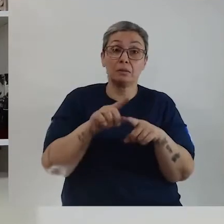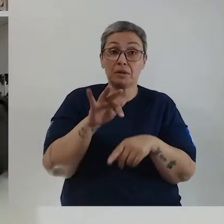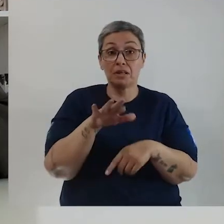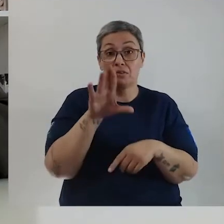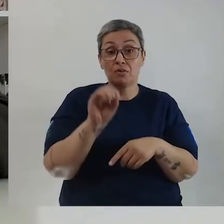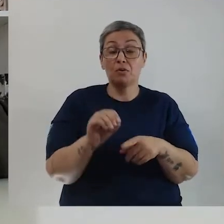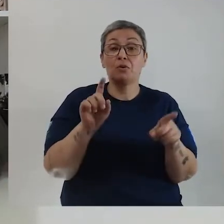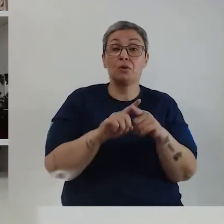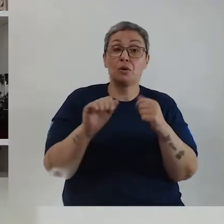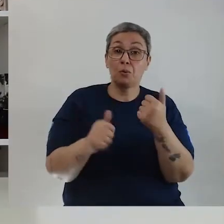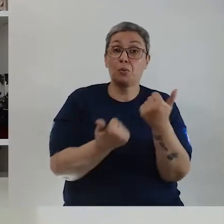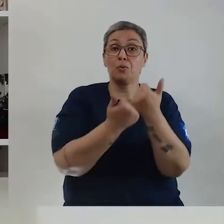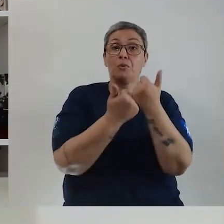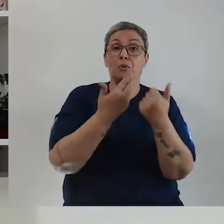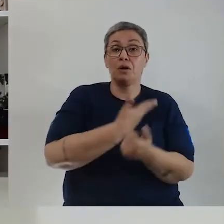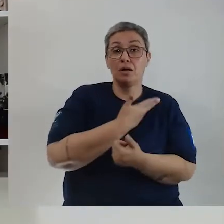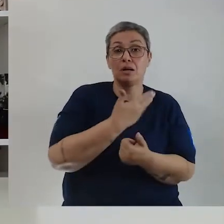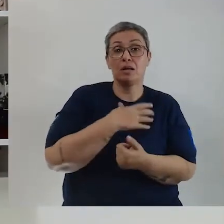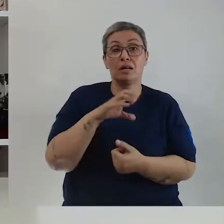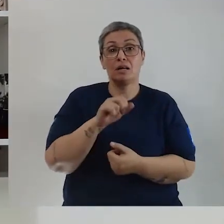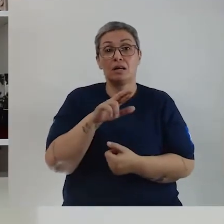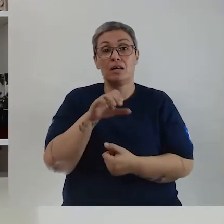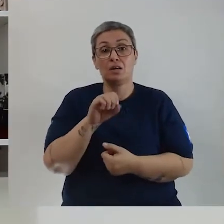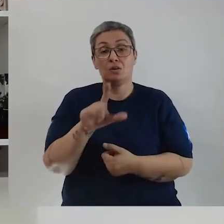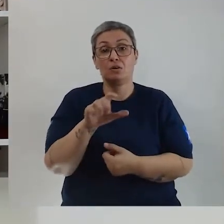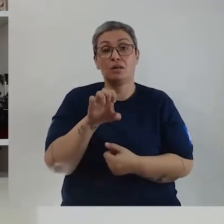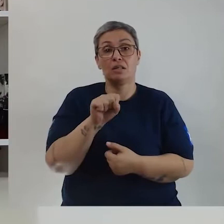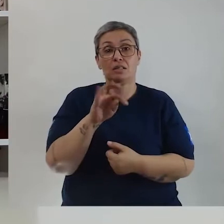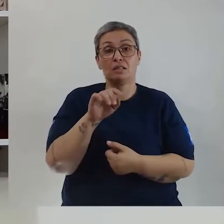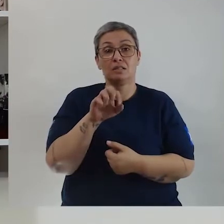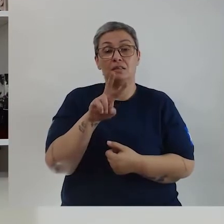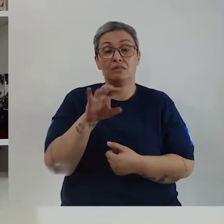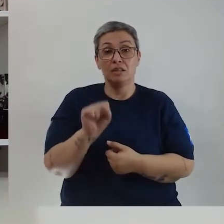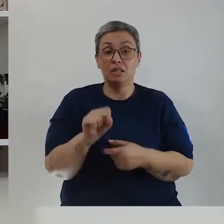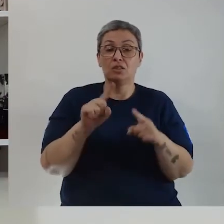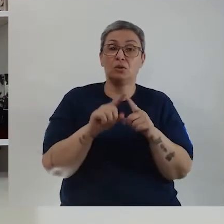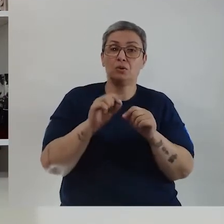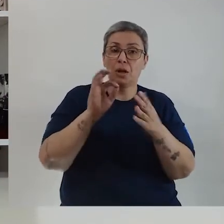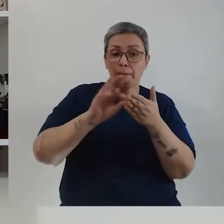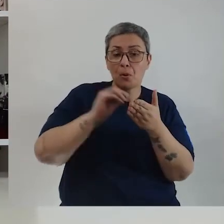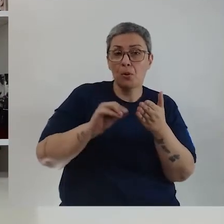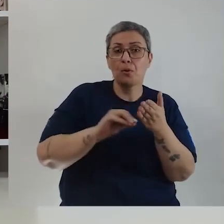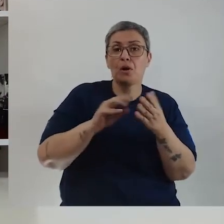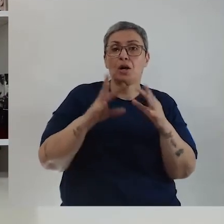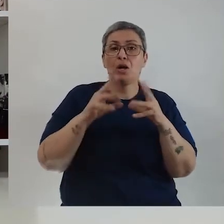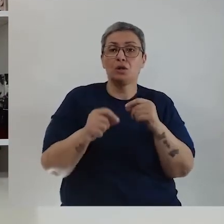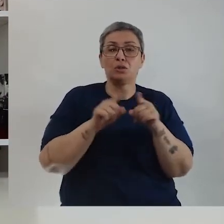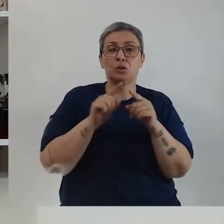Rocha. Eu tive o apoio de uma grande amiga, Carol Esteves. Carol Esteves escreveu toda a parte